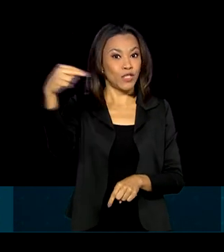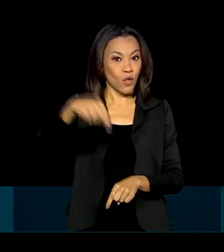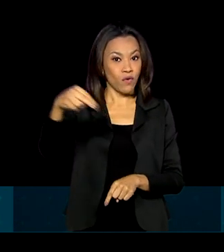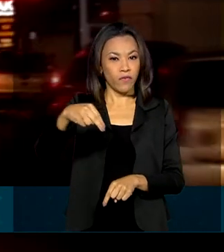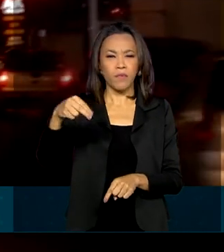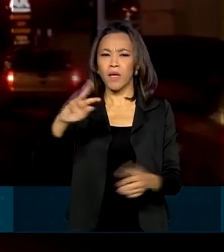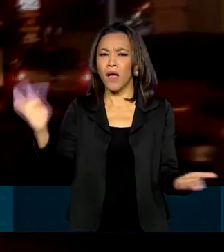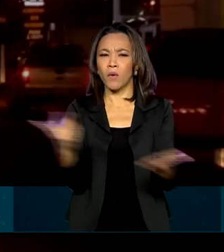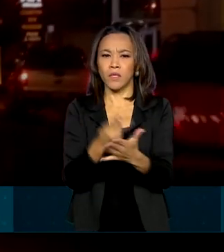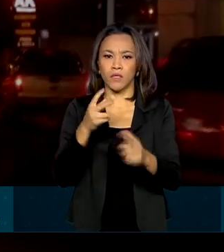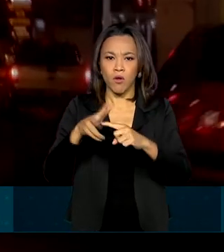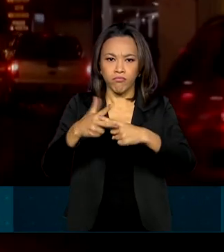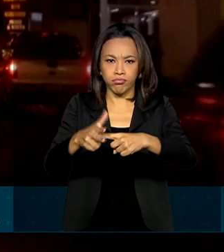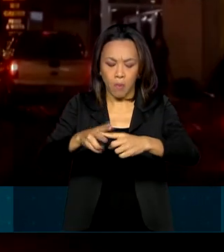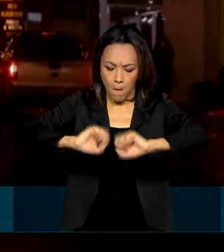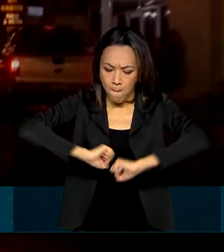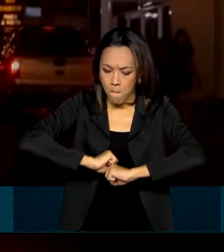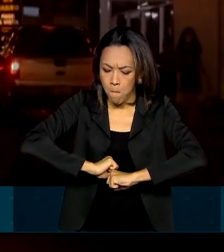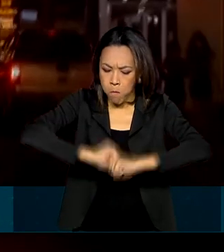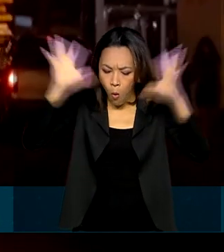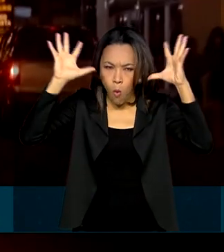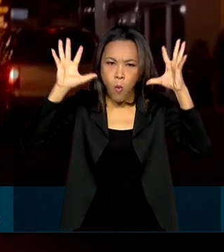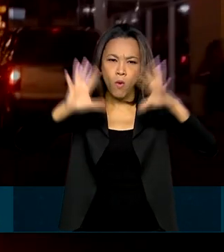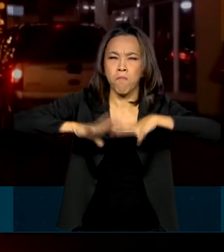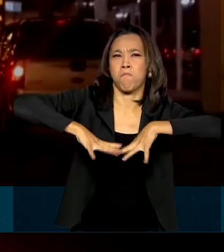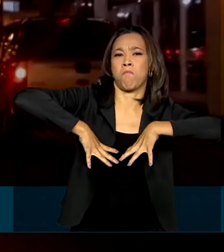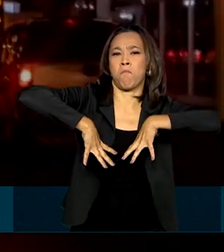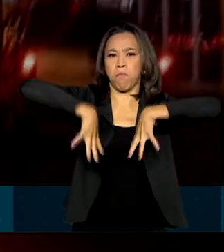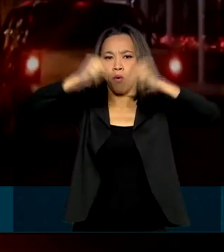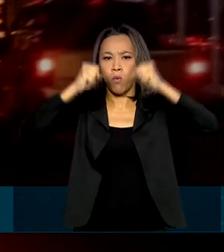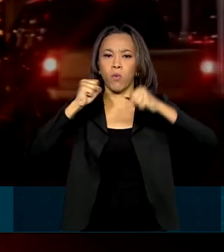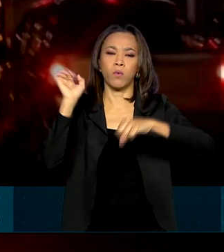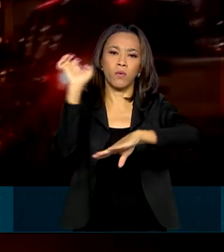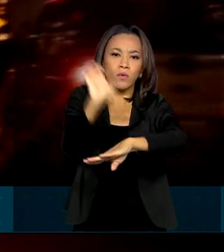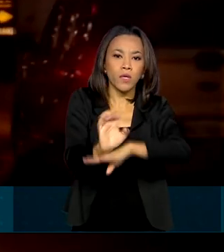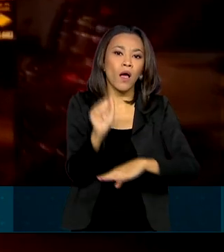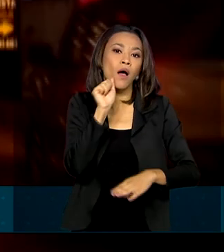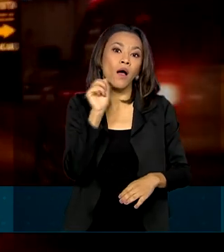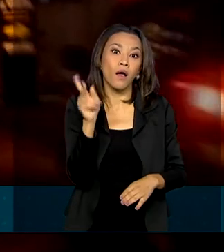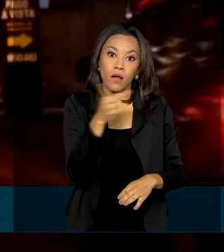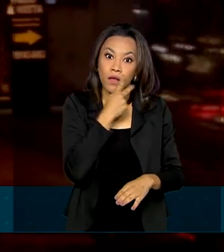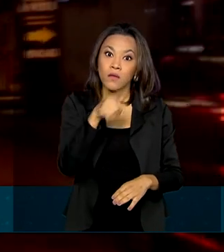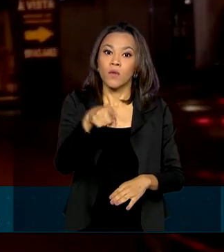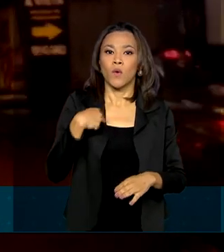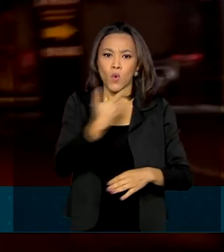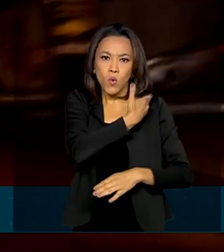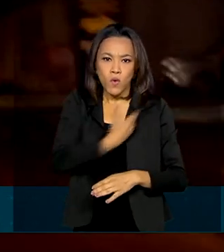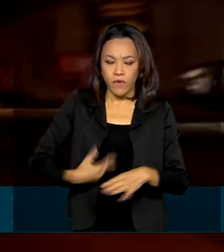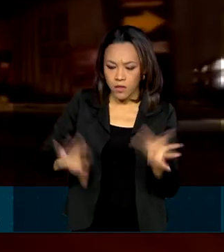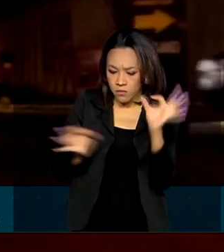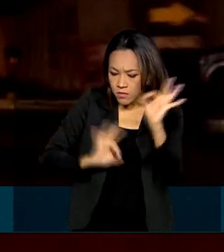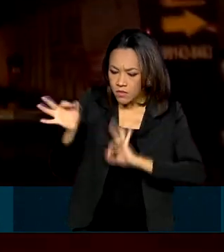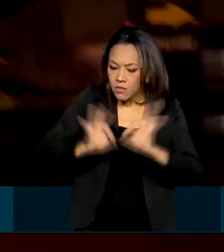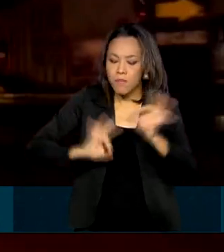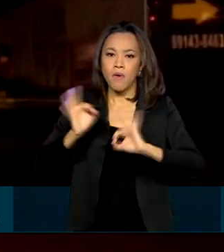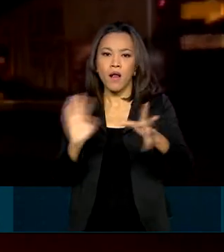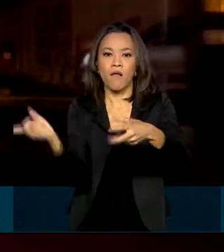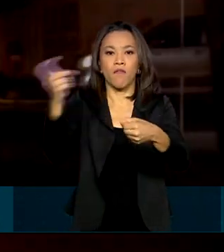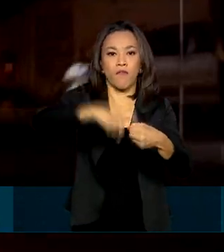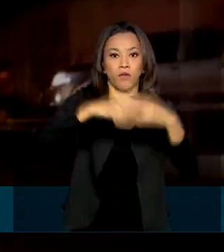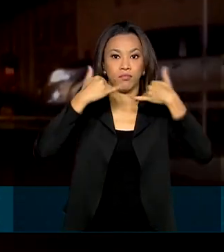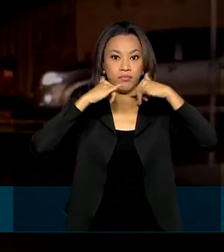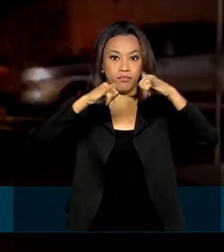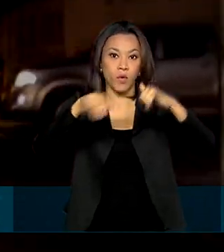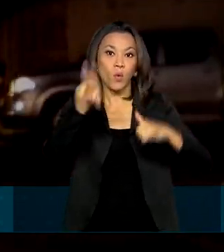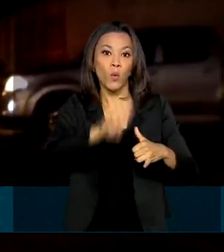de um transformador provocou o apagão no Estado, o governo adotou ações para a retomada do fornecimento de energia no Amapá, como